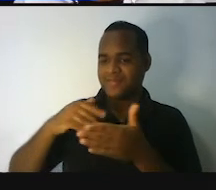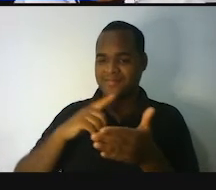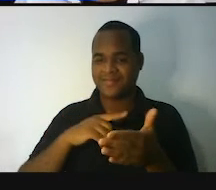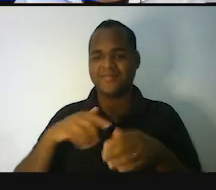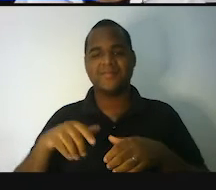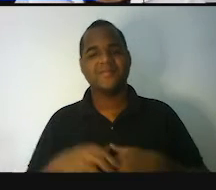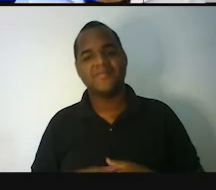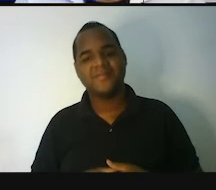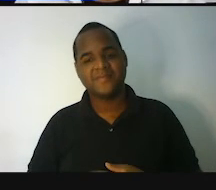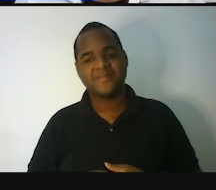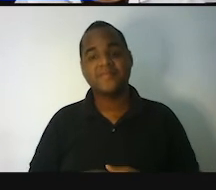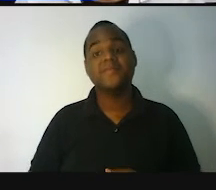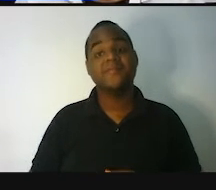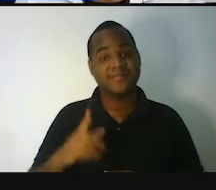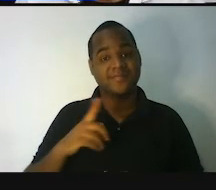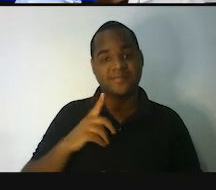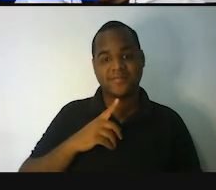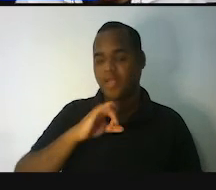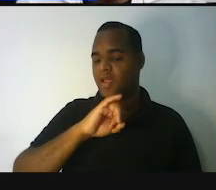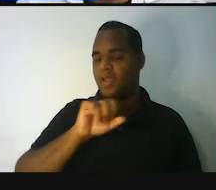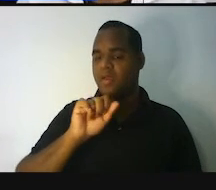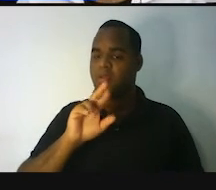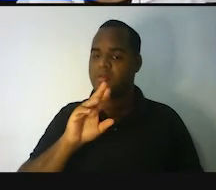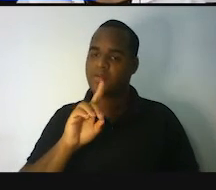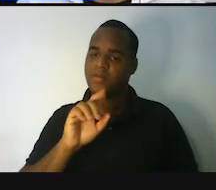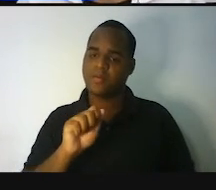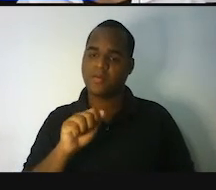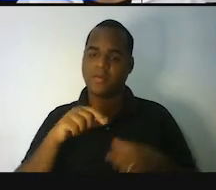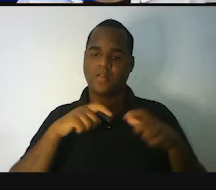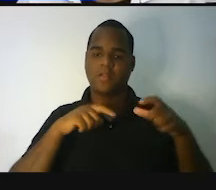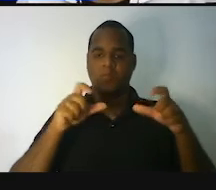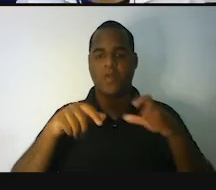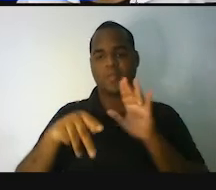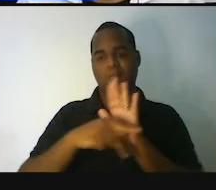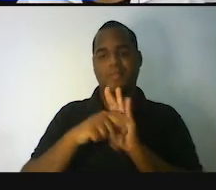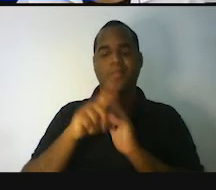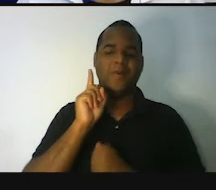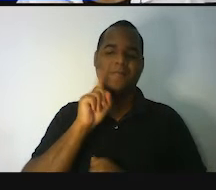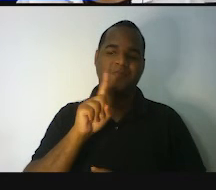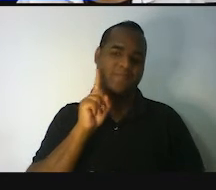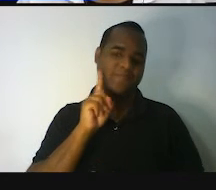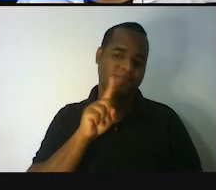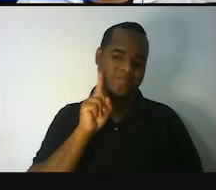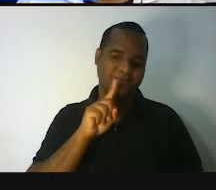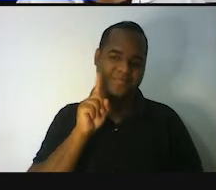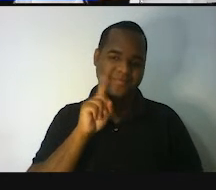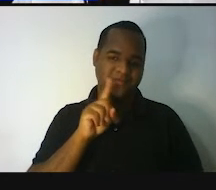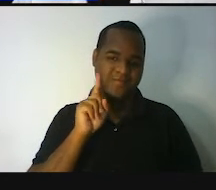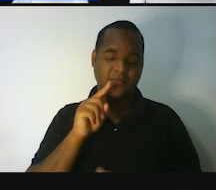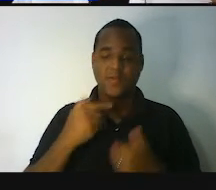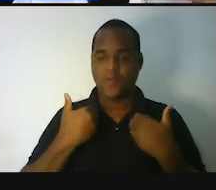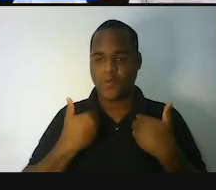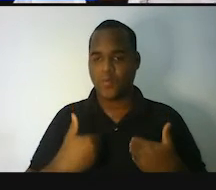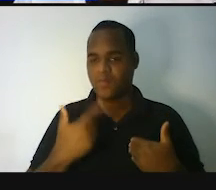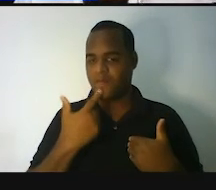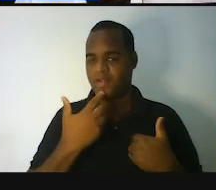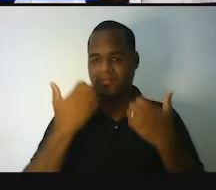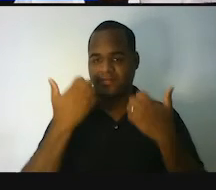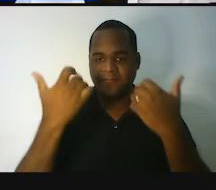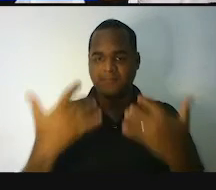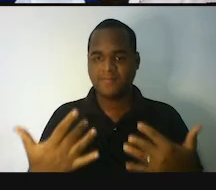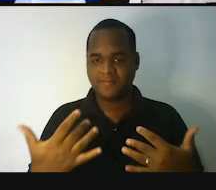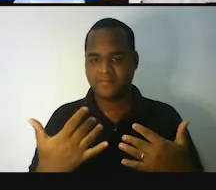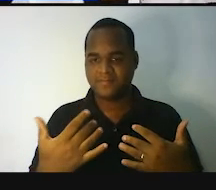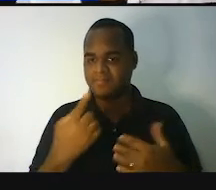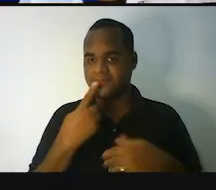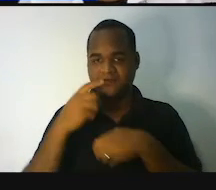certo? E tem uma medida chamada jarda, né? Essa medida jarda é usando uma parte do nosso corpo. Eu não vou dizer qual